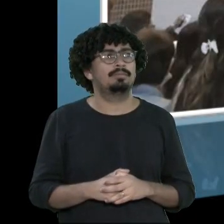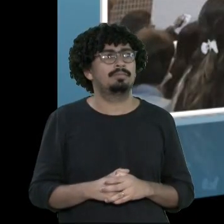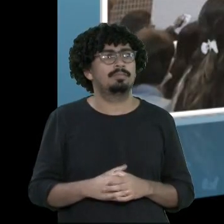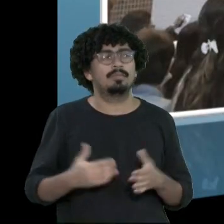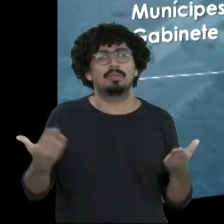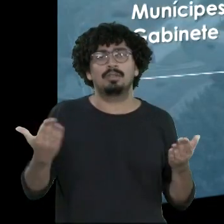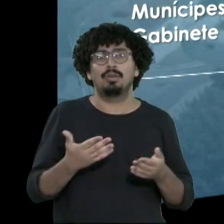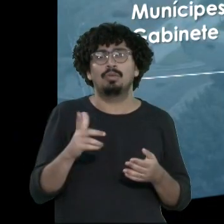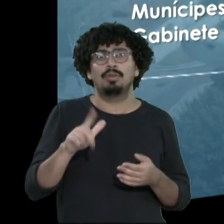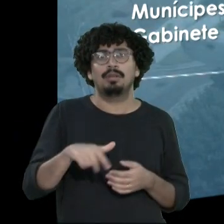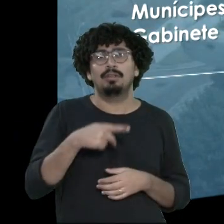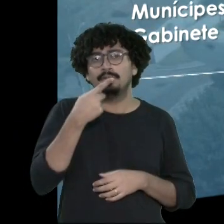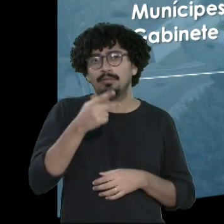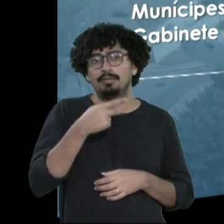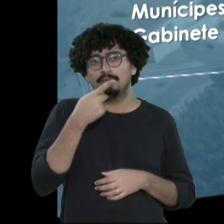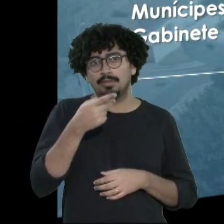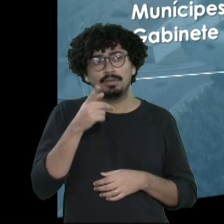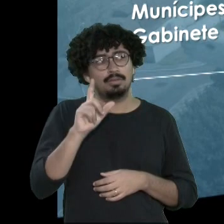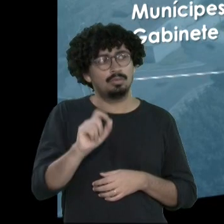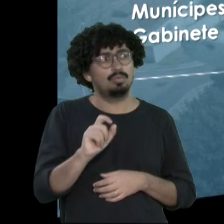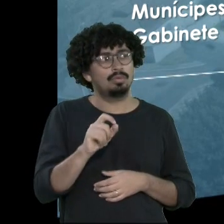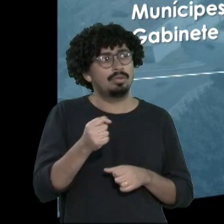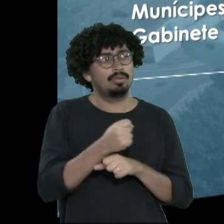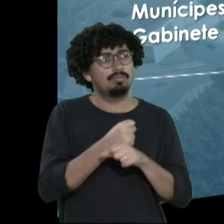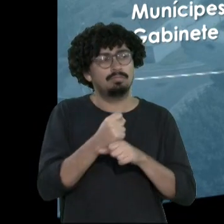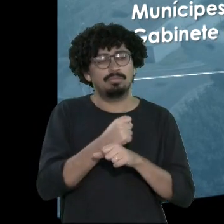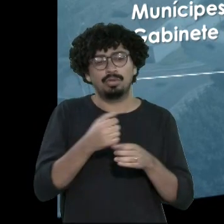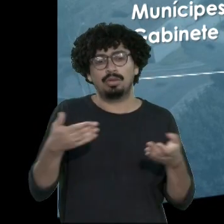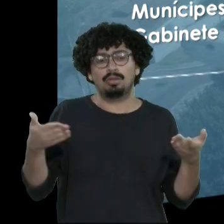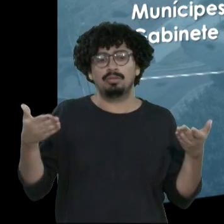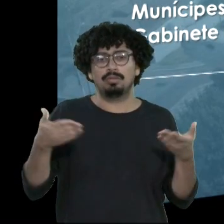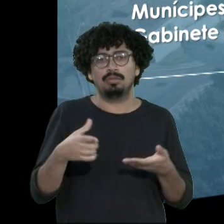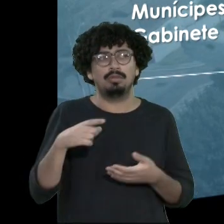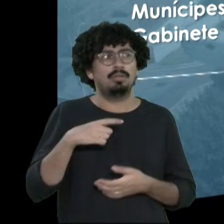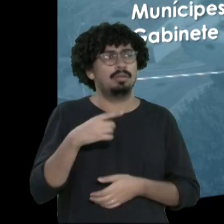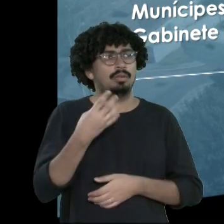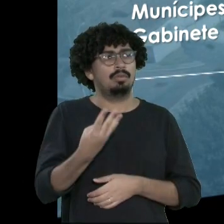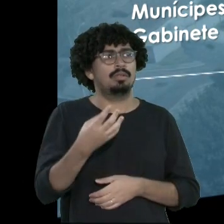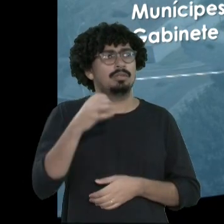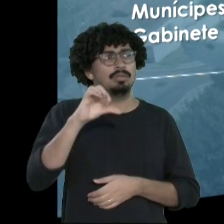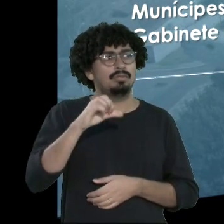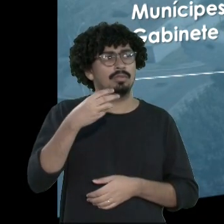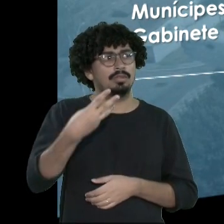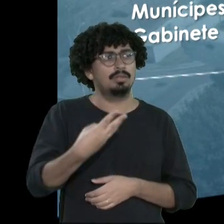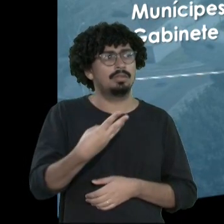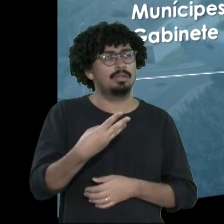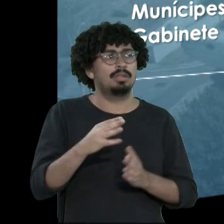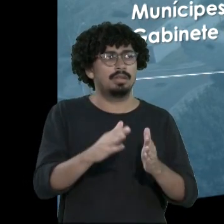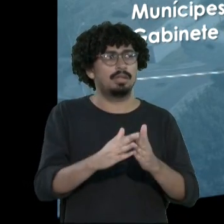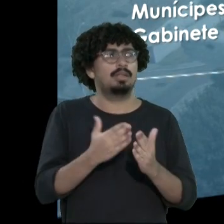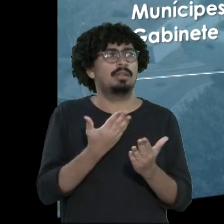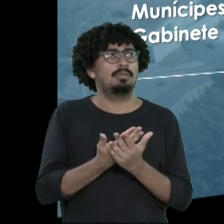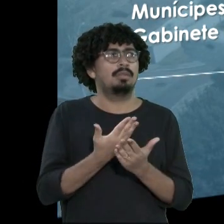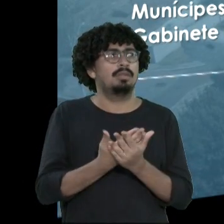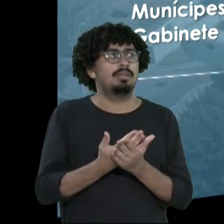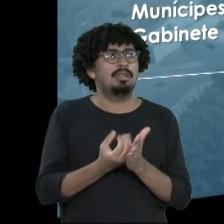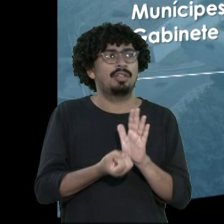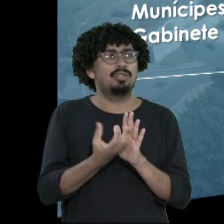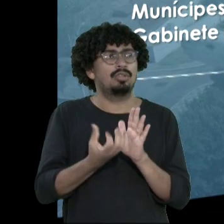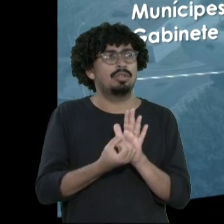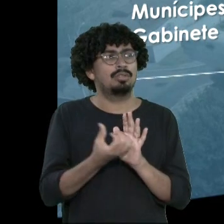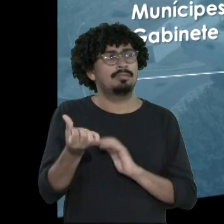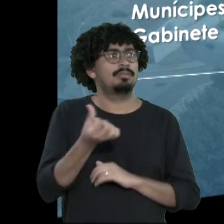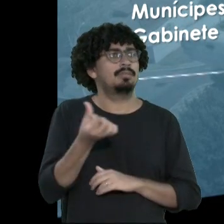mandato, este ano, 493 requerimentos, indicações 66,